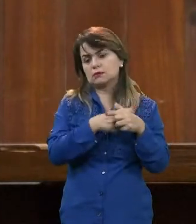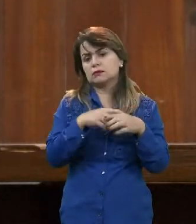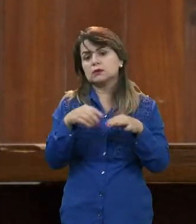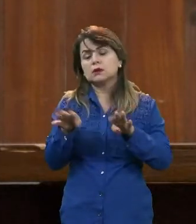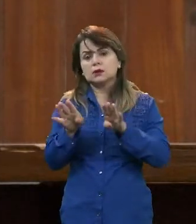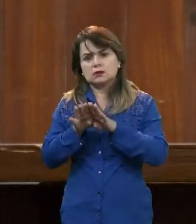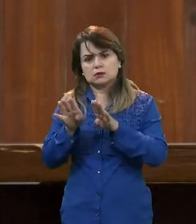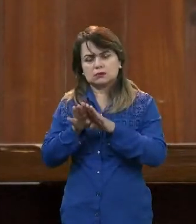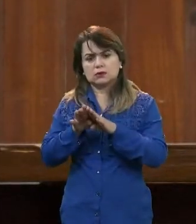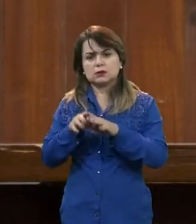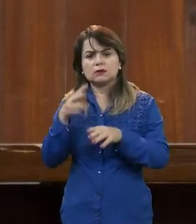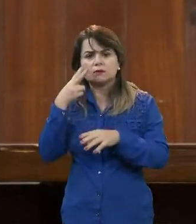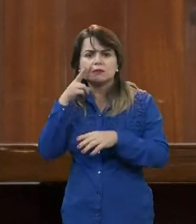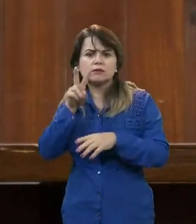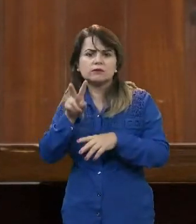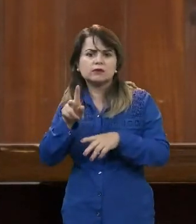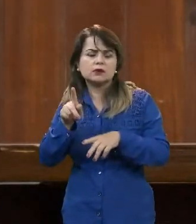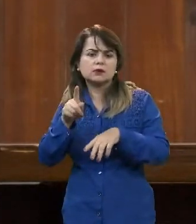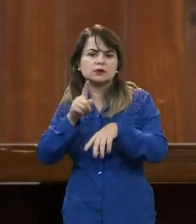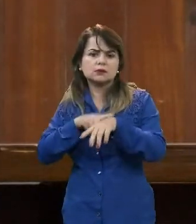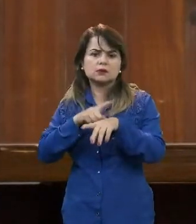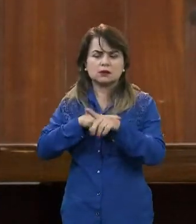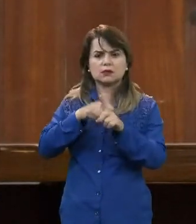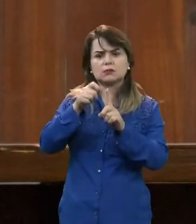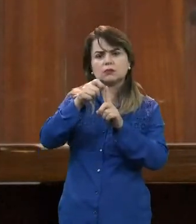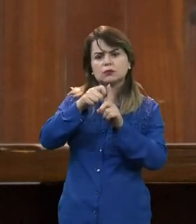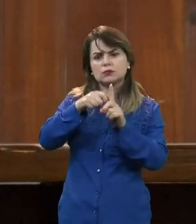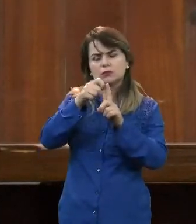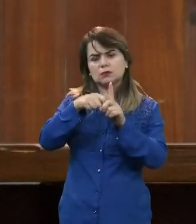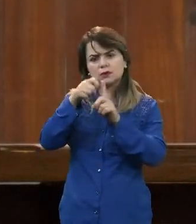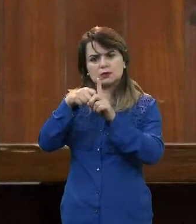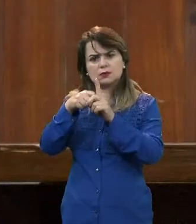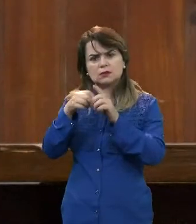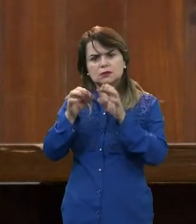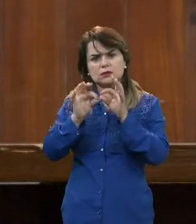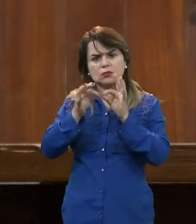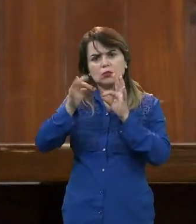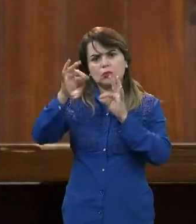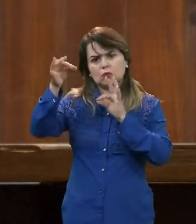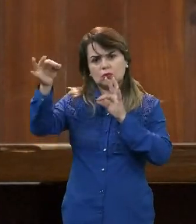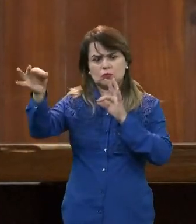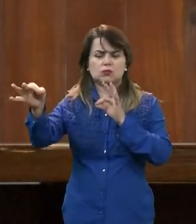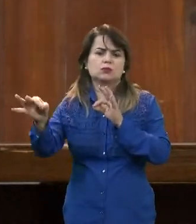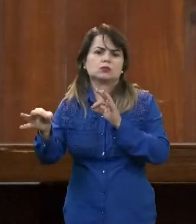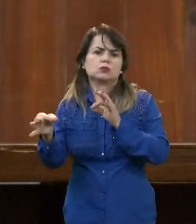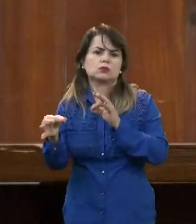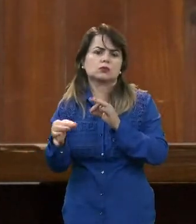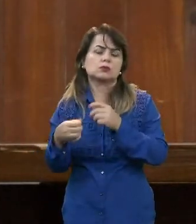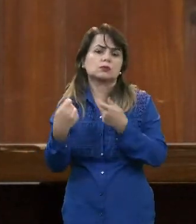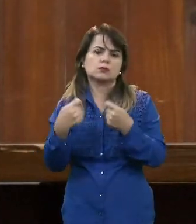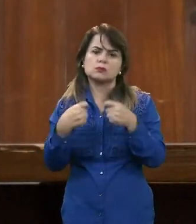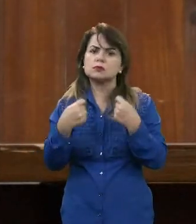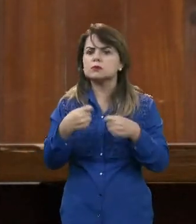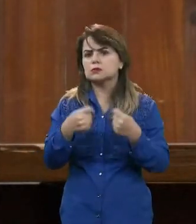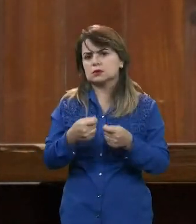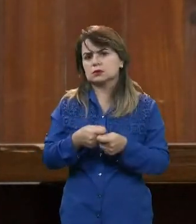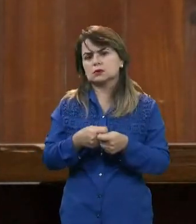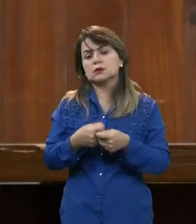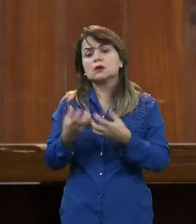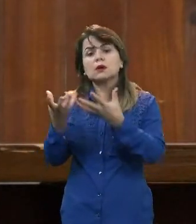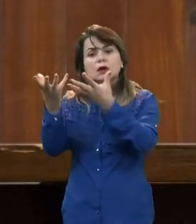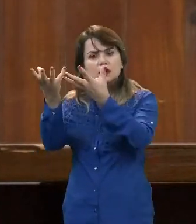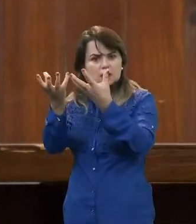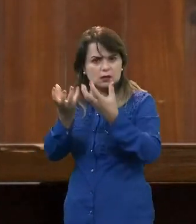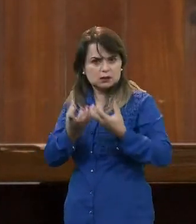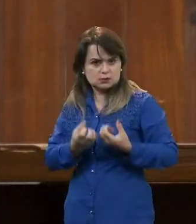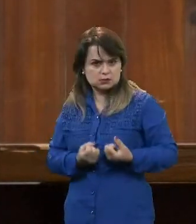você tem que entender que pode haver oscilações e, portanto, ela tem que prever essa... acolher essa taxa